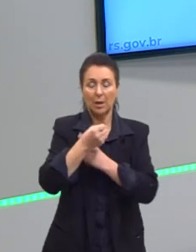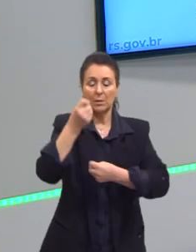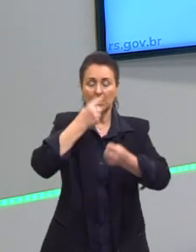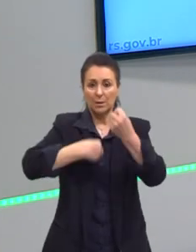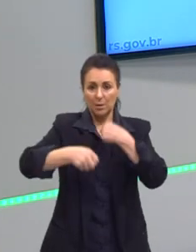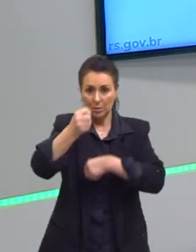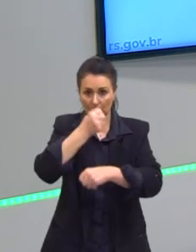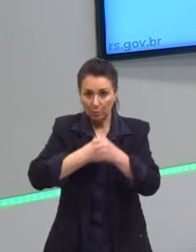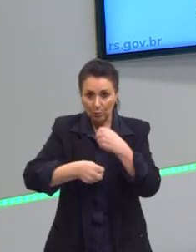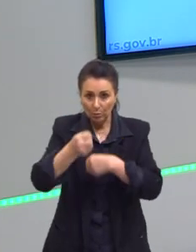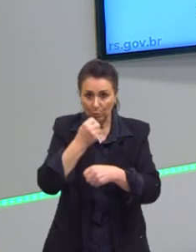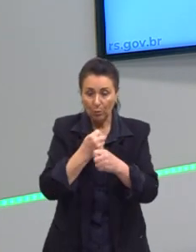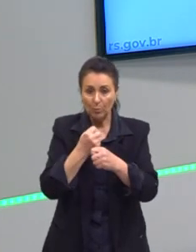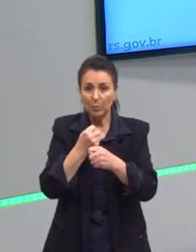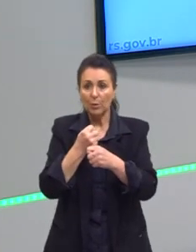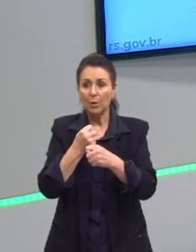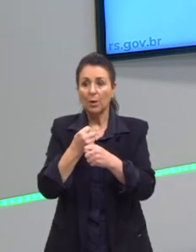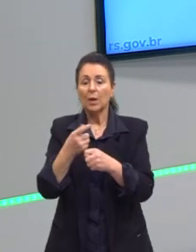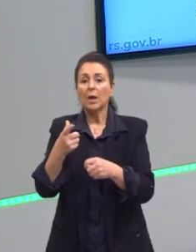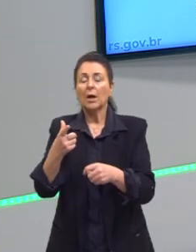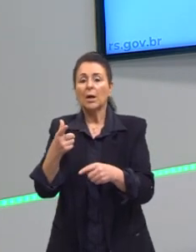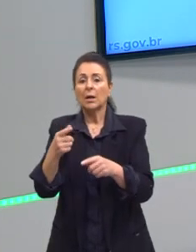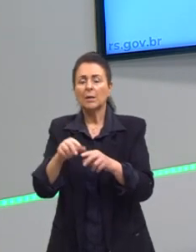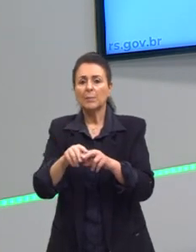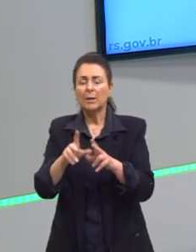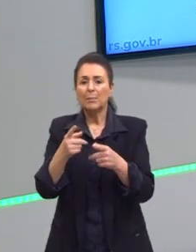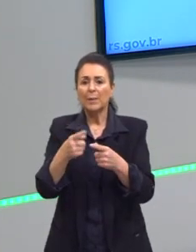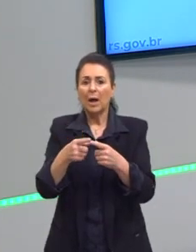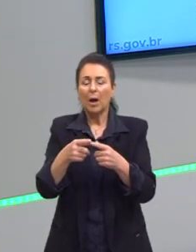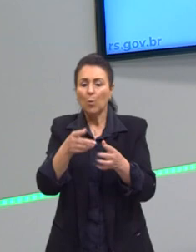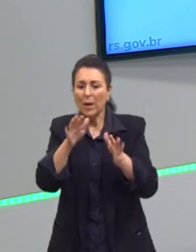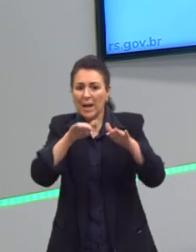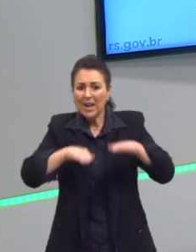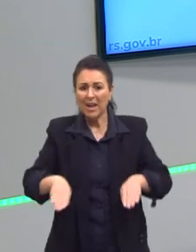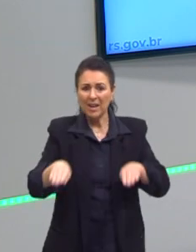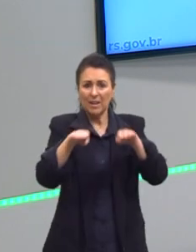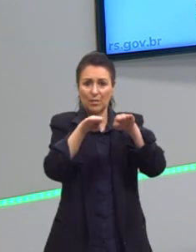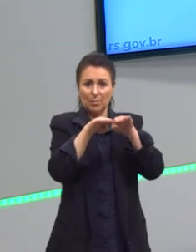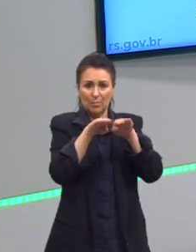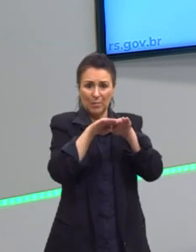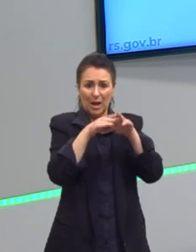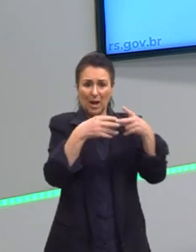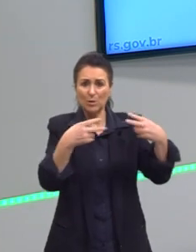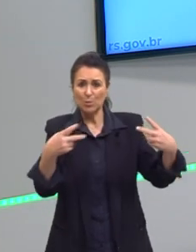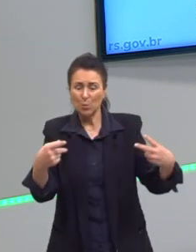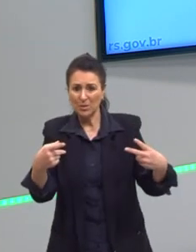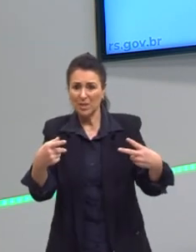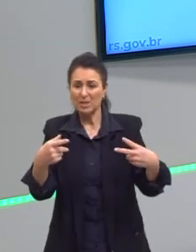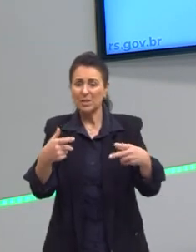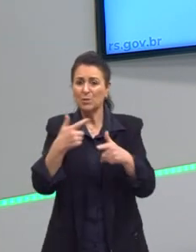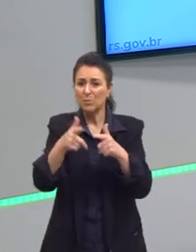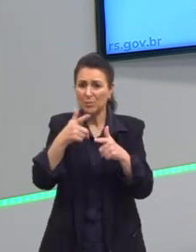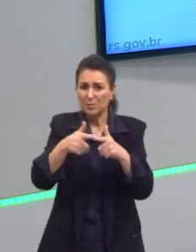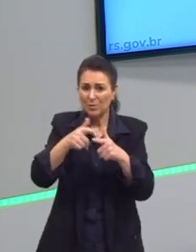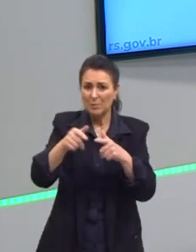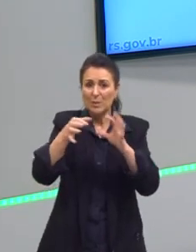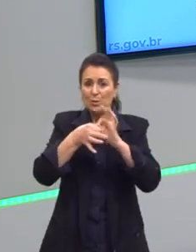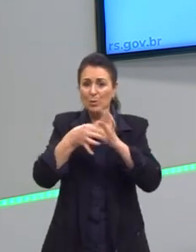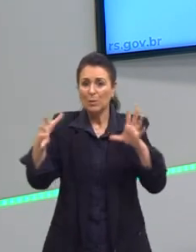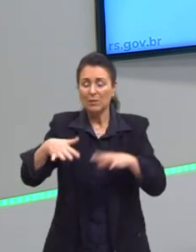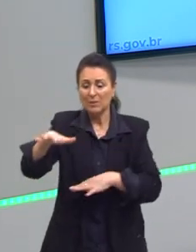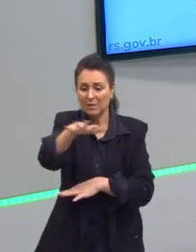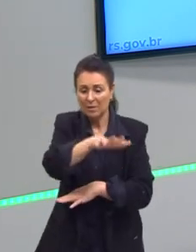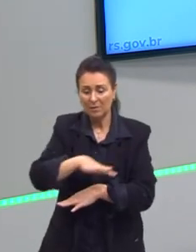a fim de reequilibrar as distorções do livre mercado. Então, lembre-se bem disso. Essa é a função